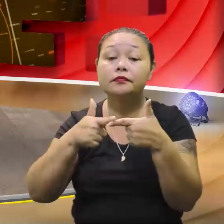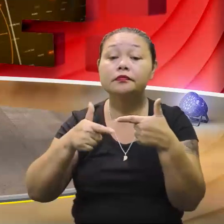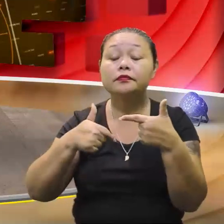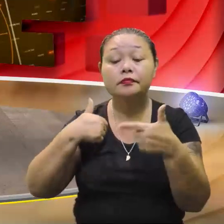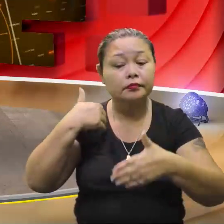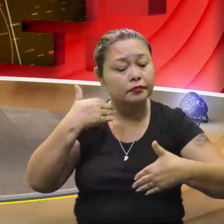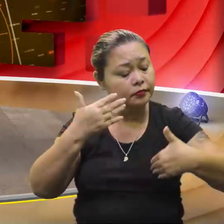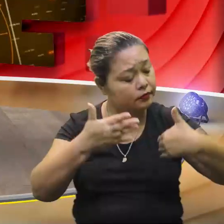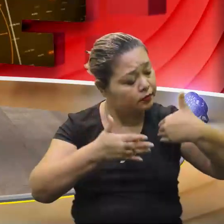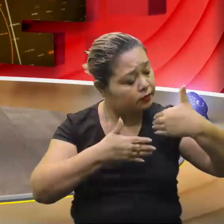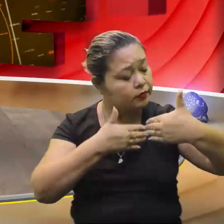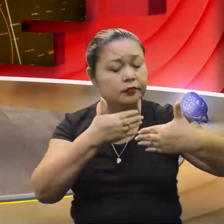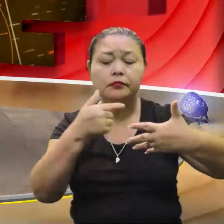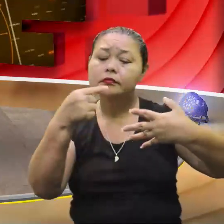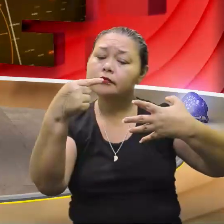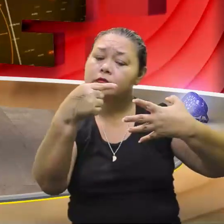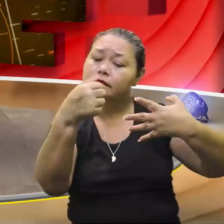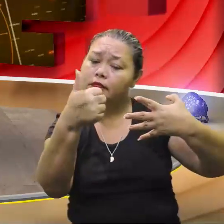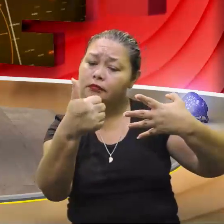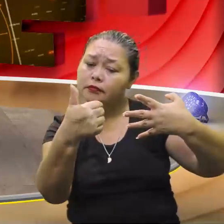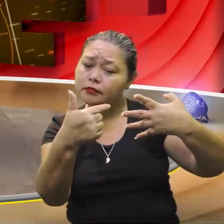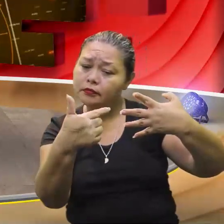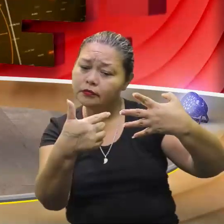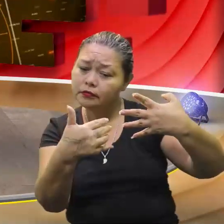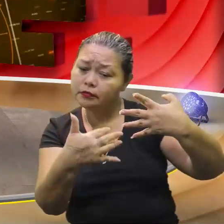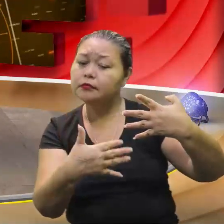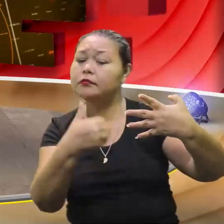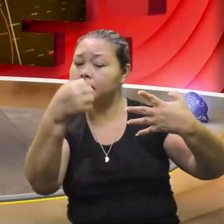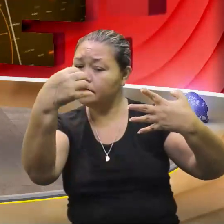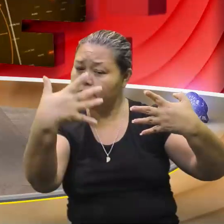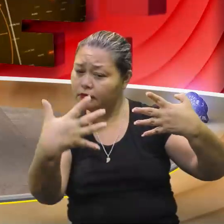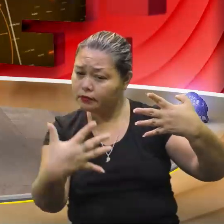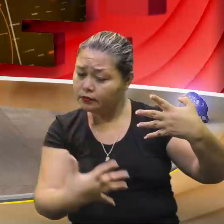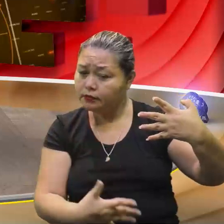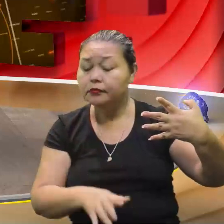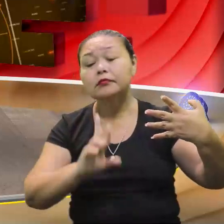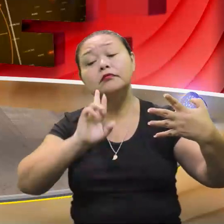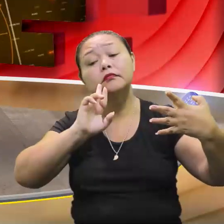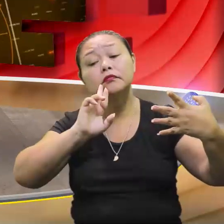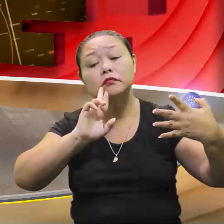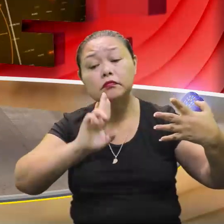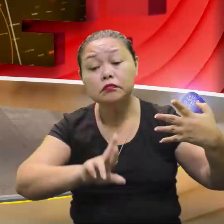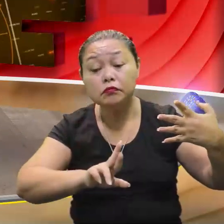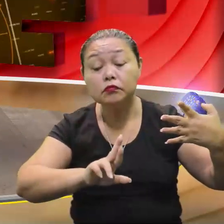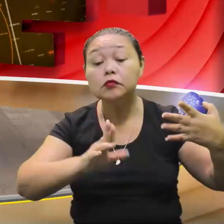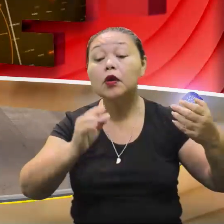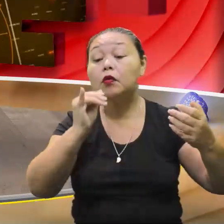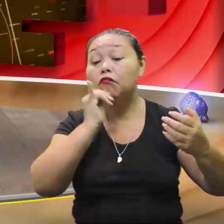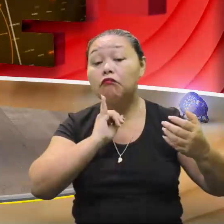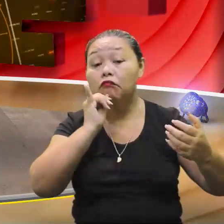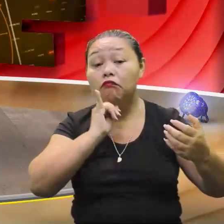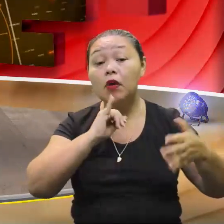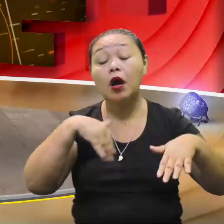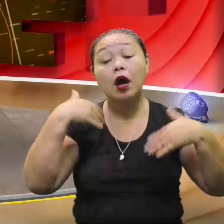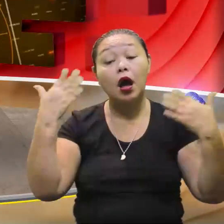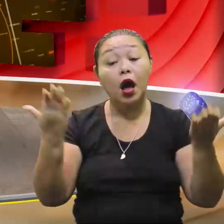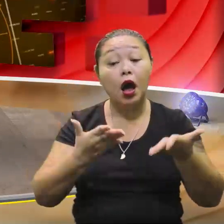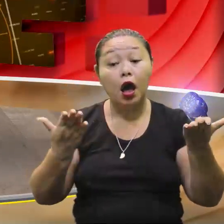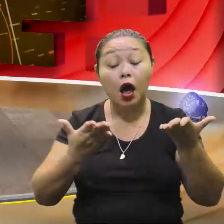caminhada, né? Tivemos que dar os passos 1, 2, 3 e 4. Tivemos que resolver um exemplo. Agora estamos